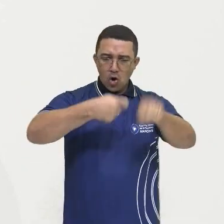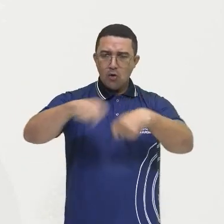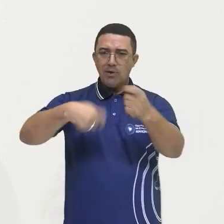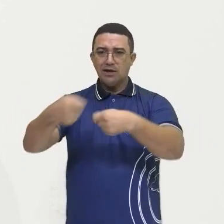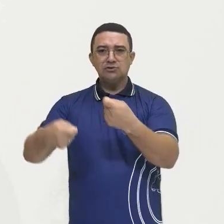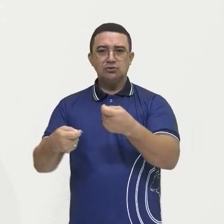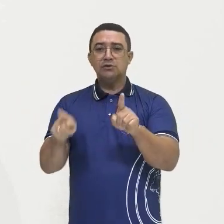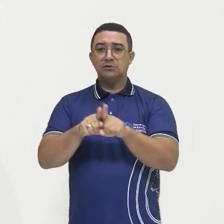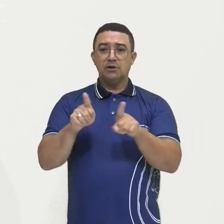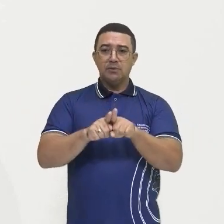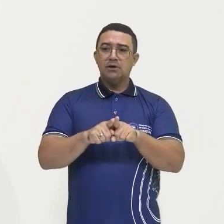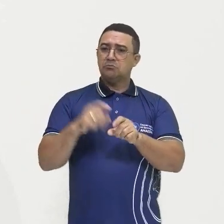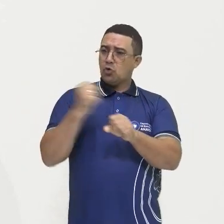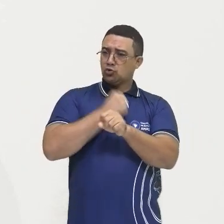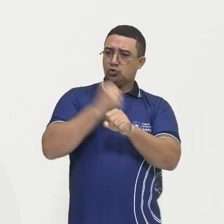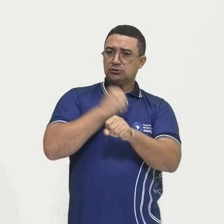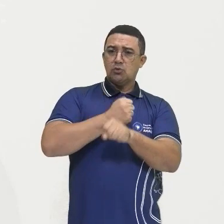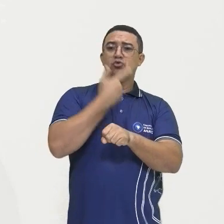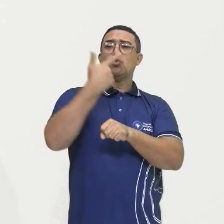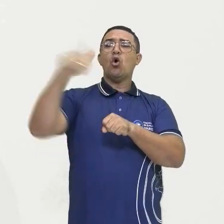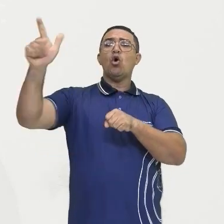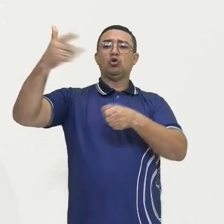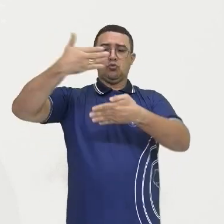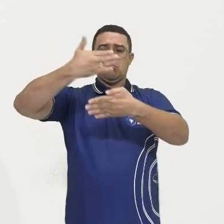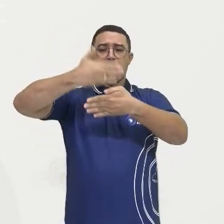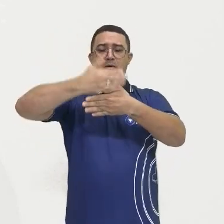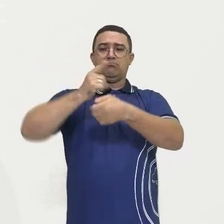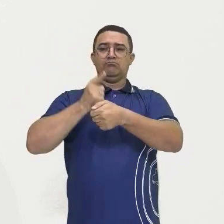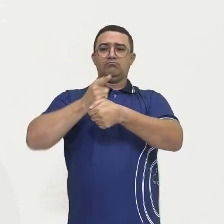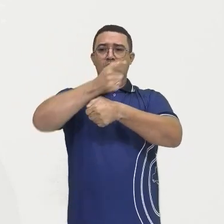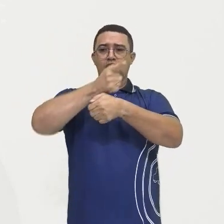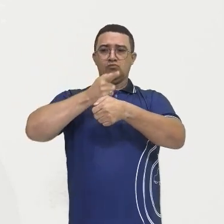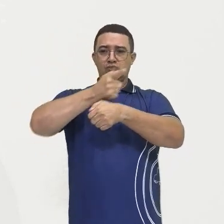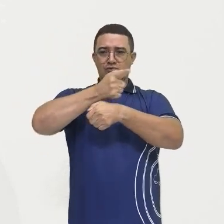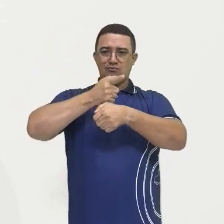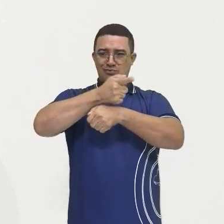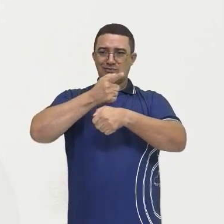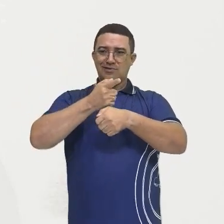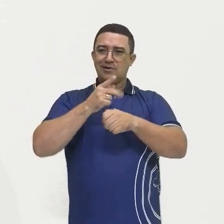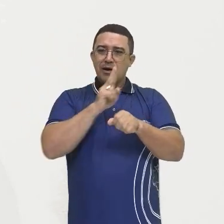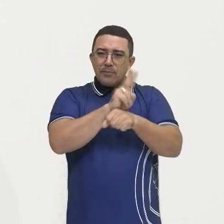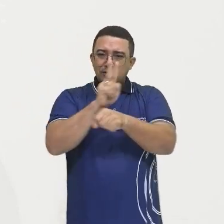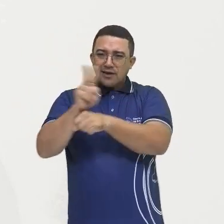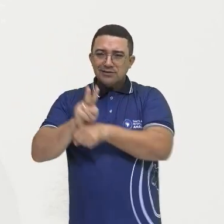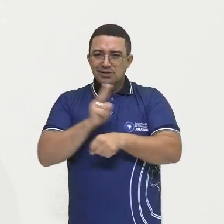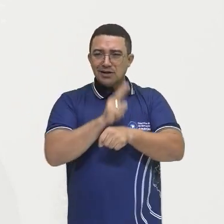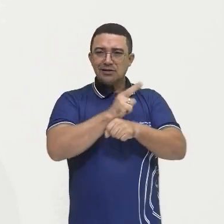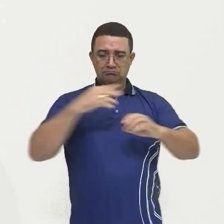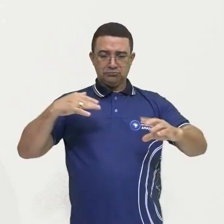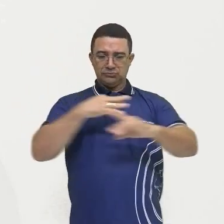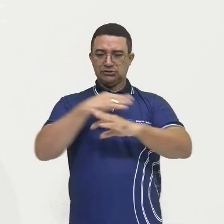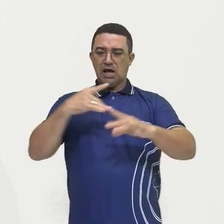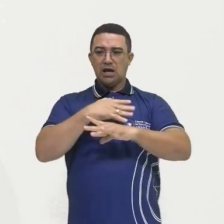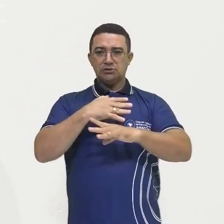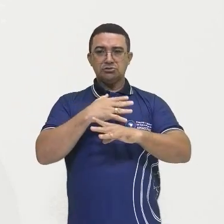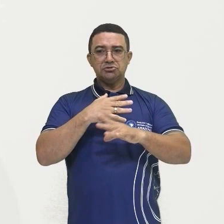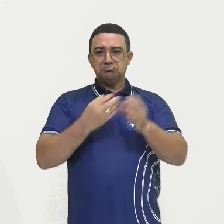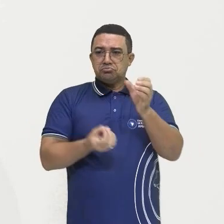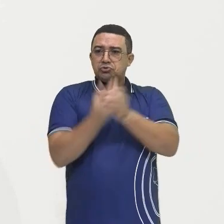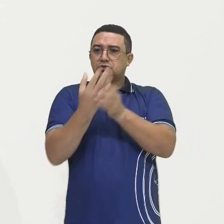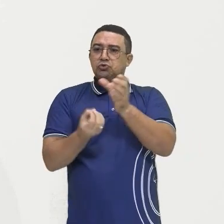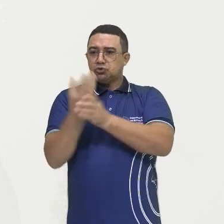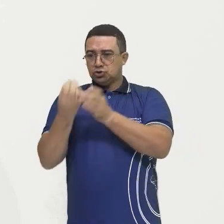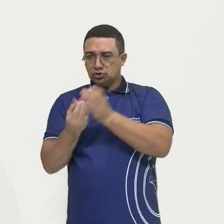outros fortes, né? Para defender esses núcleos urbanos que foram ali surgindo, né? Para